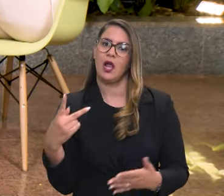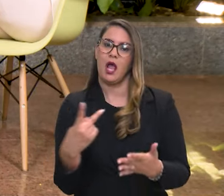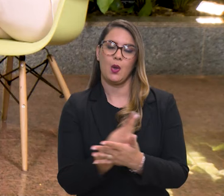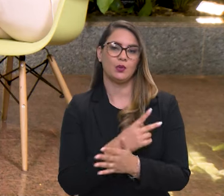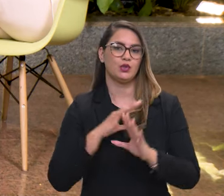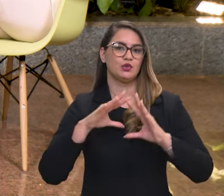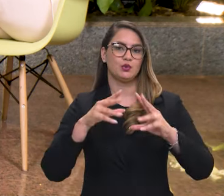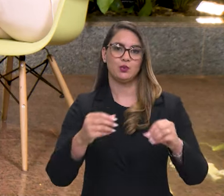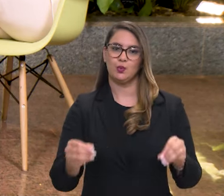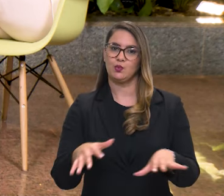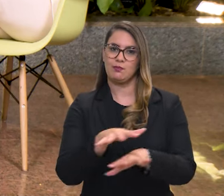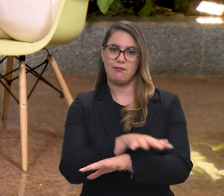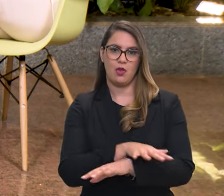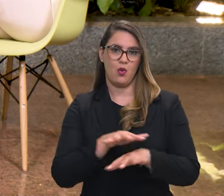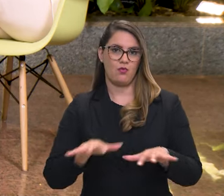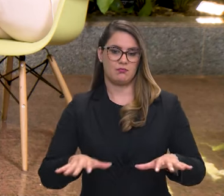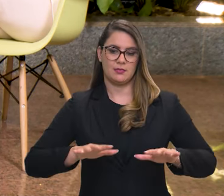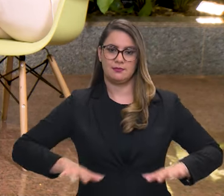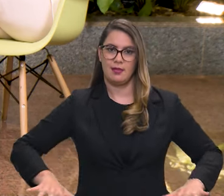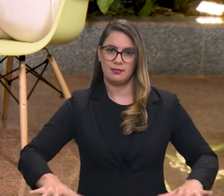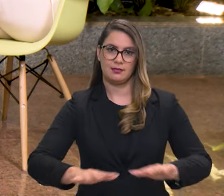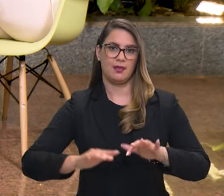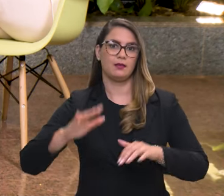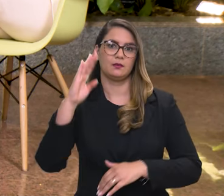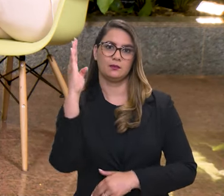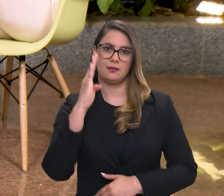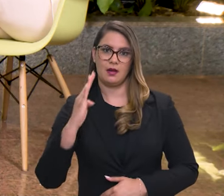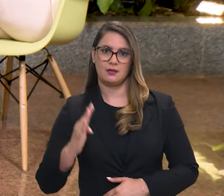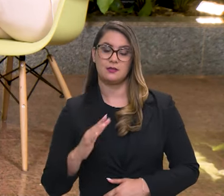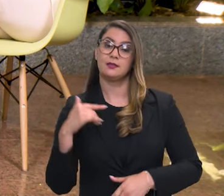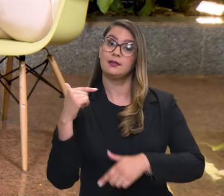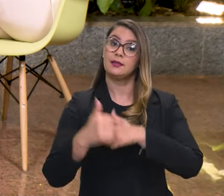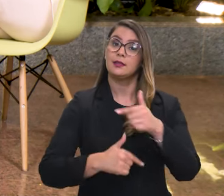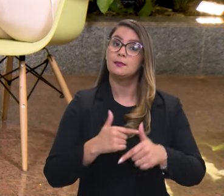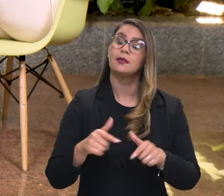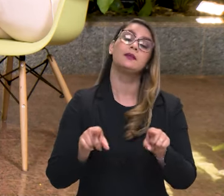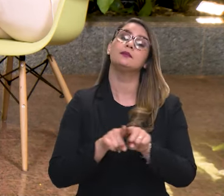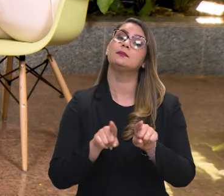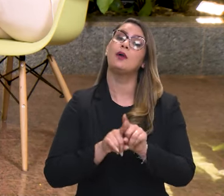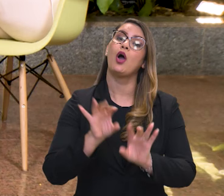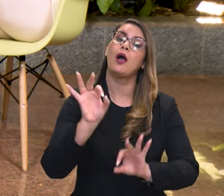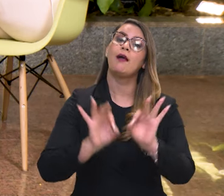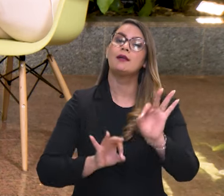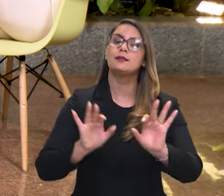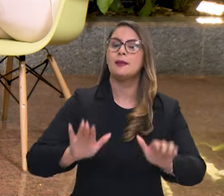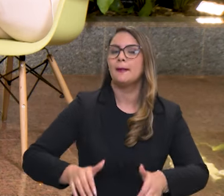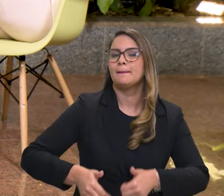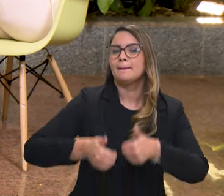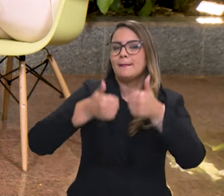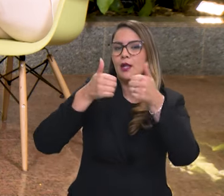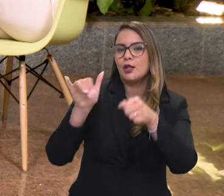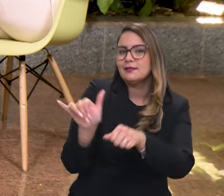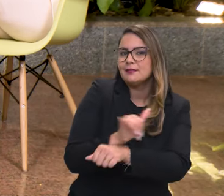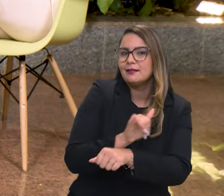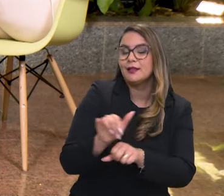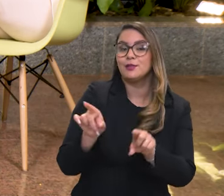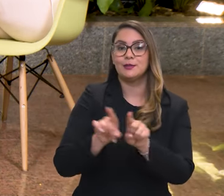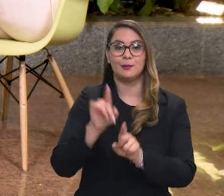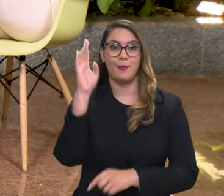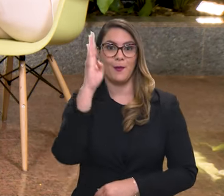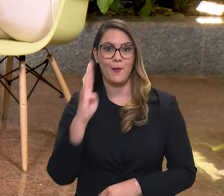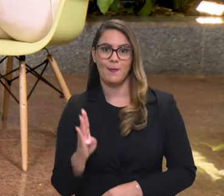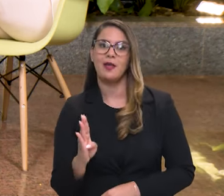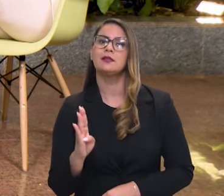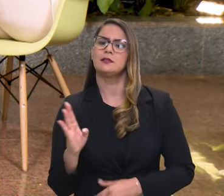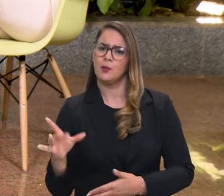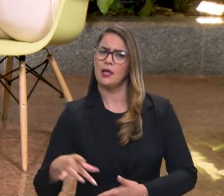em todos os biomas terrestres do Brasil. Estamos trabalhando para organizar as melhores estratégias e